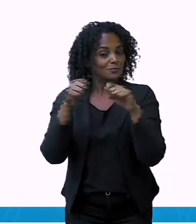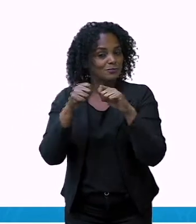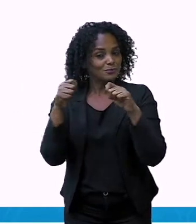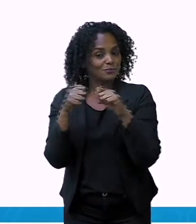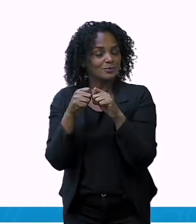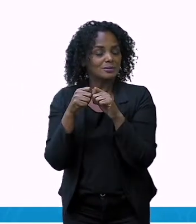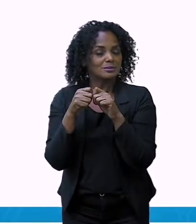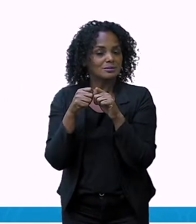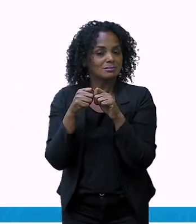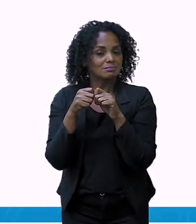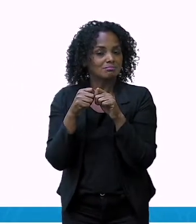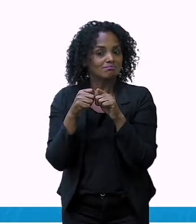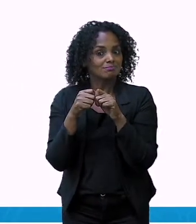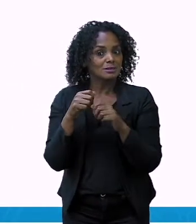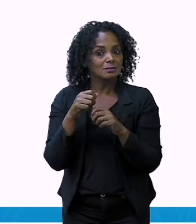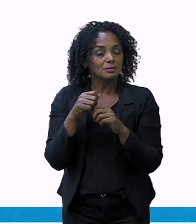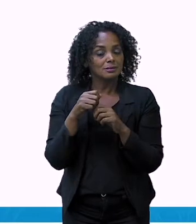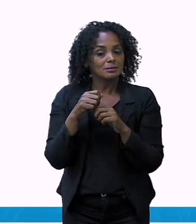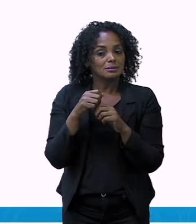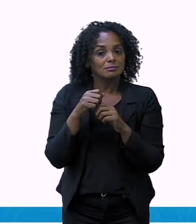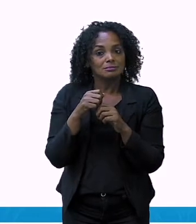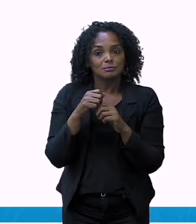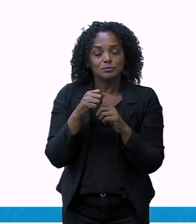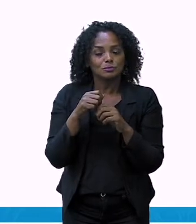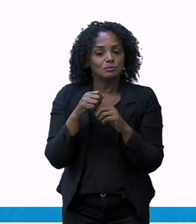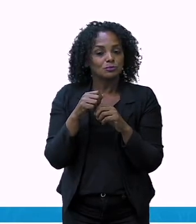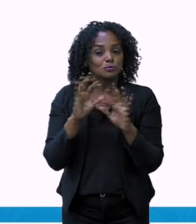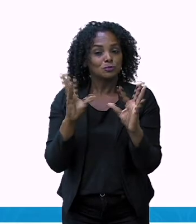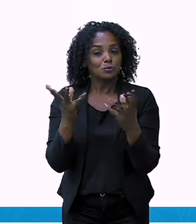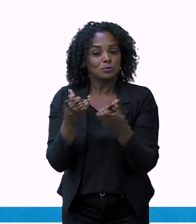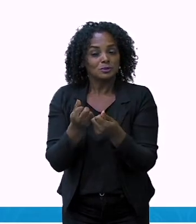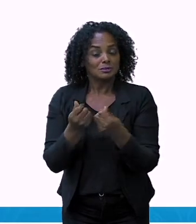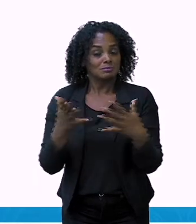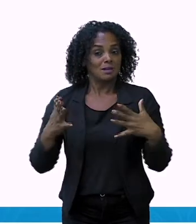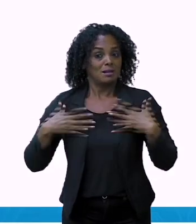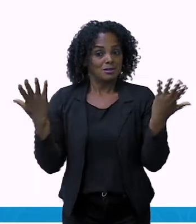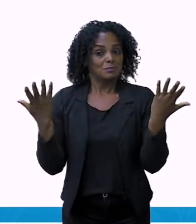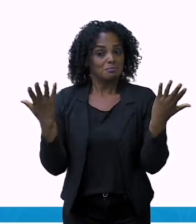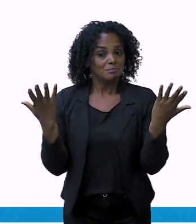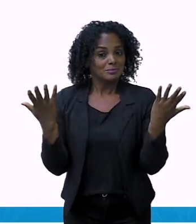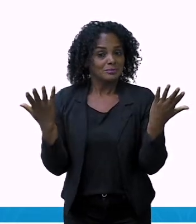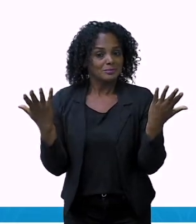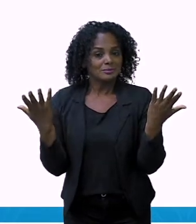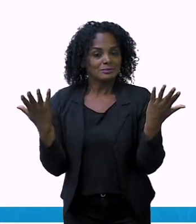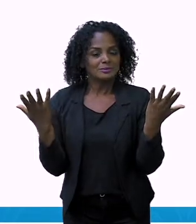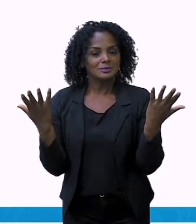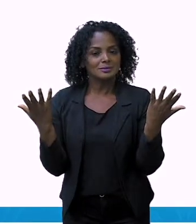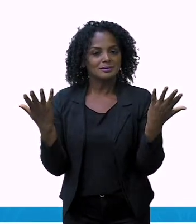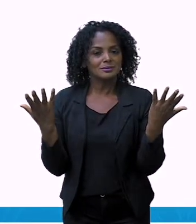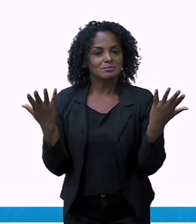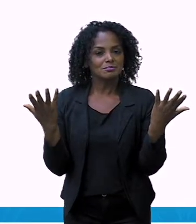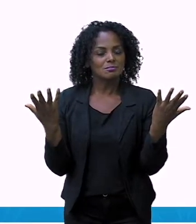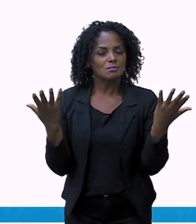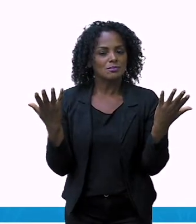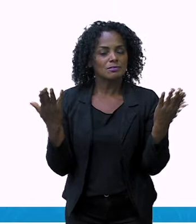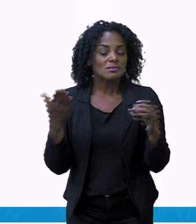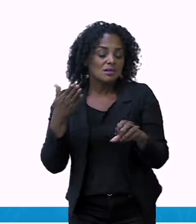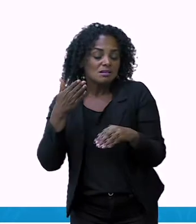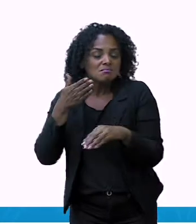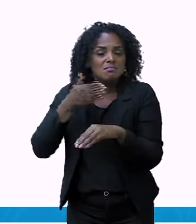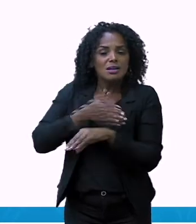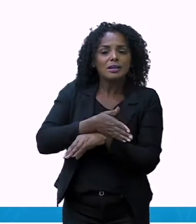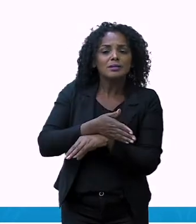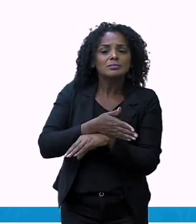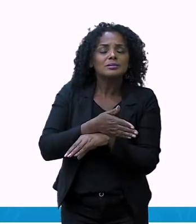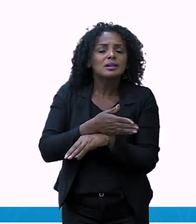que vai dar certo? Estavam todos animados? Como só entra um